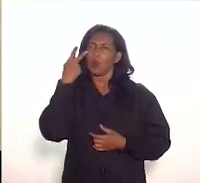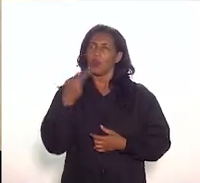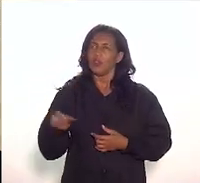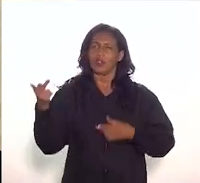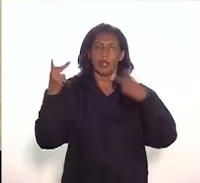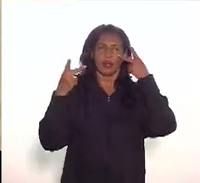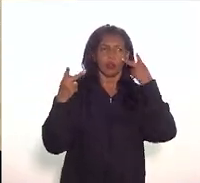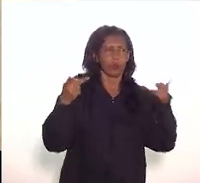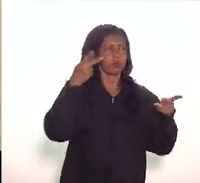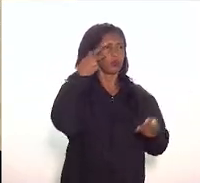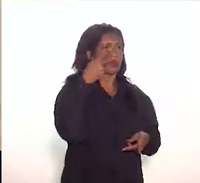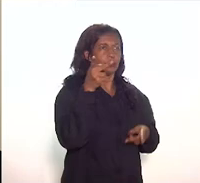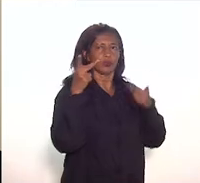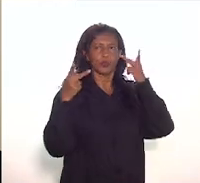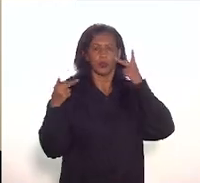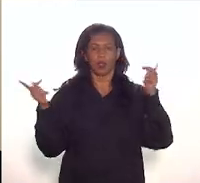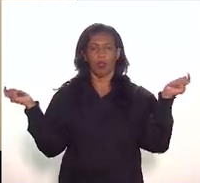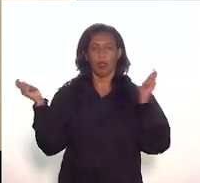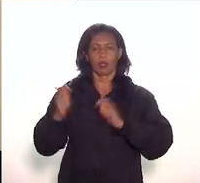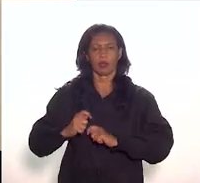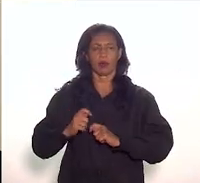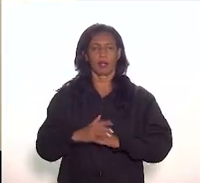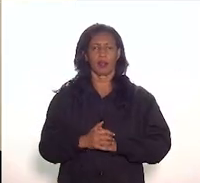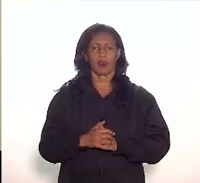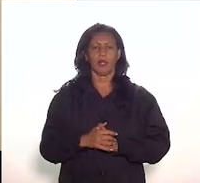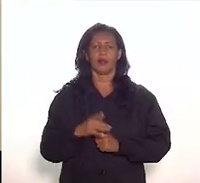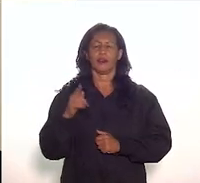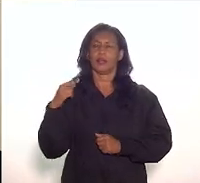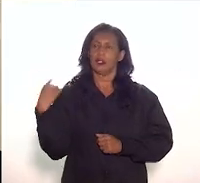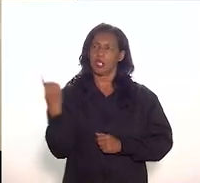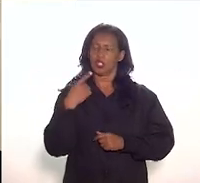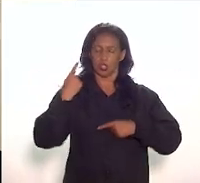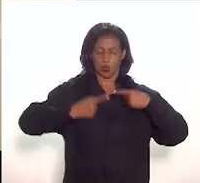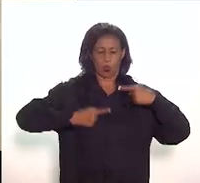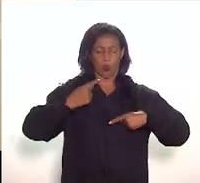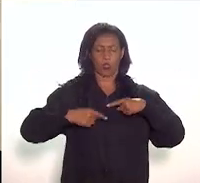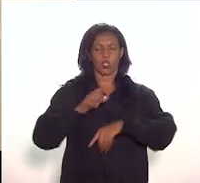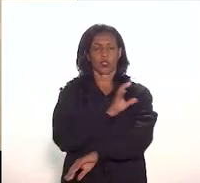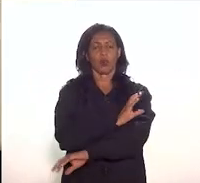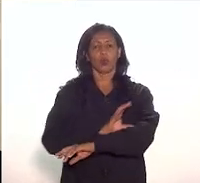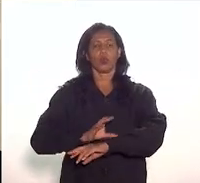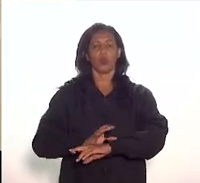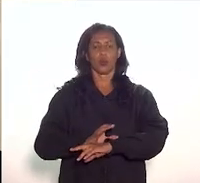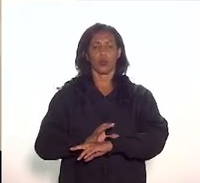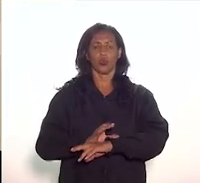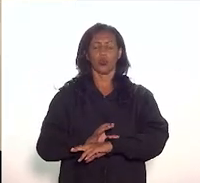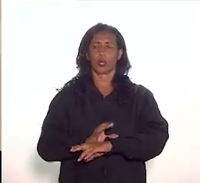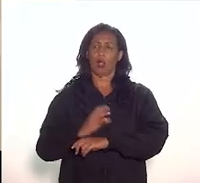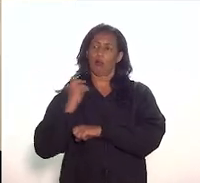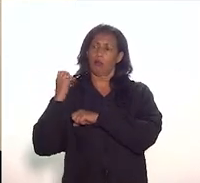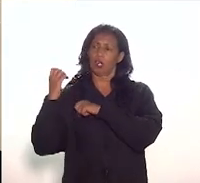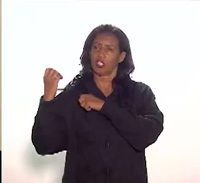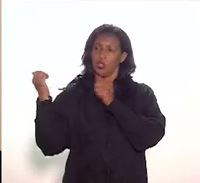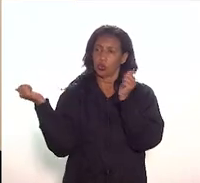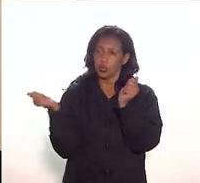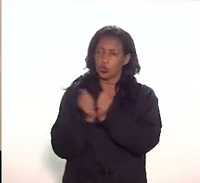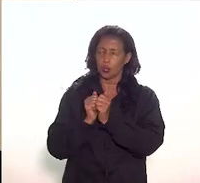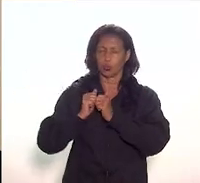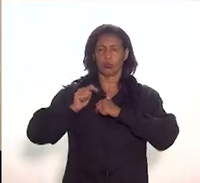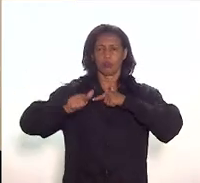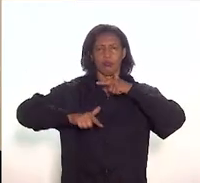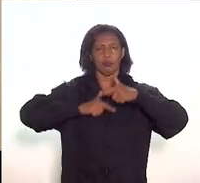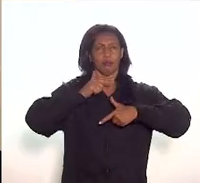e claro que a gente estabeleceu uma política cultural para que a gente construísse essa relação